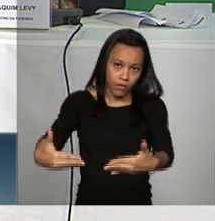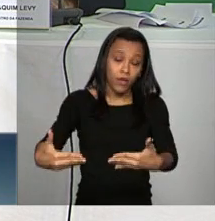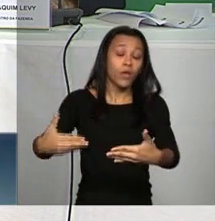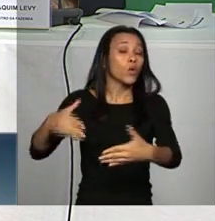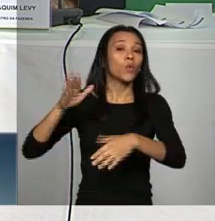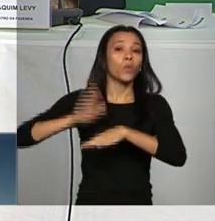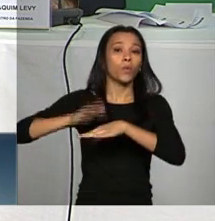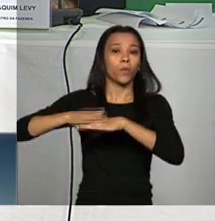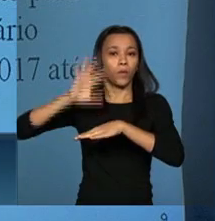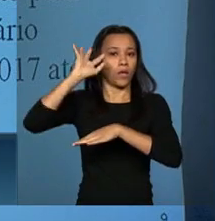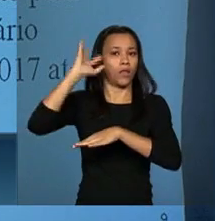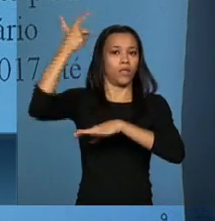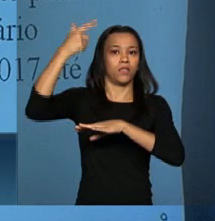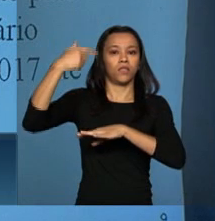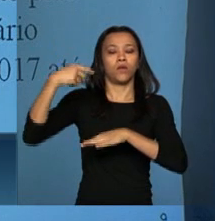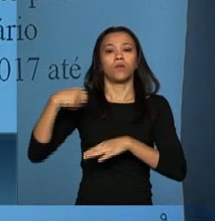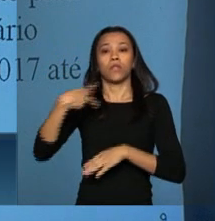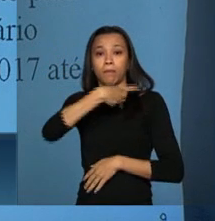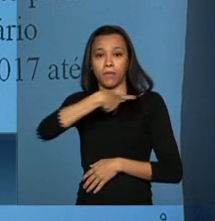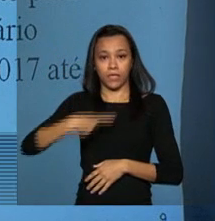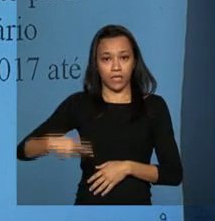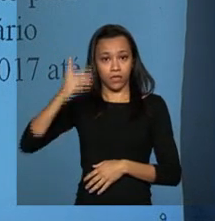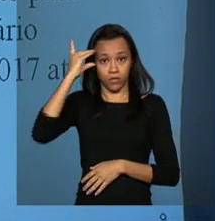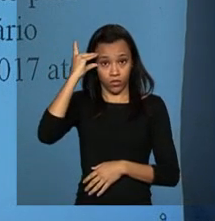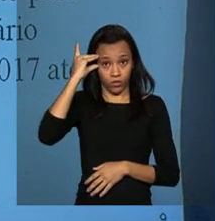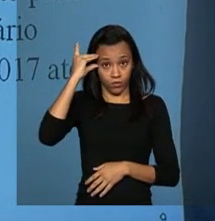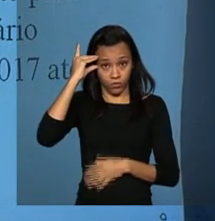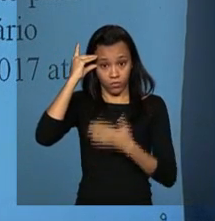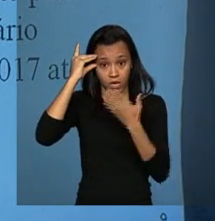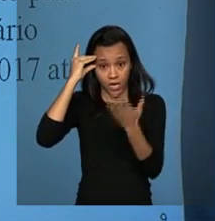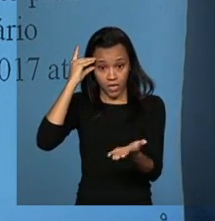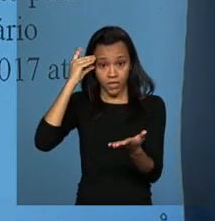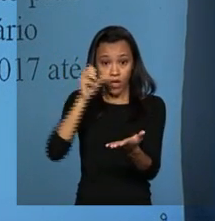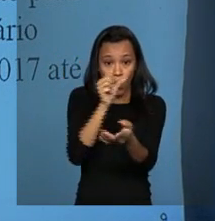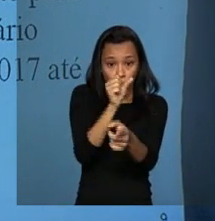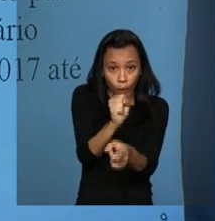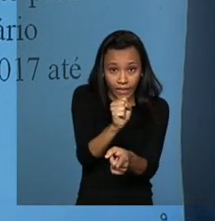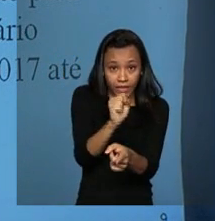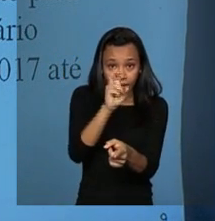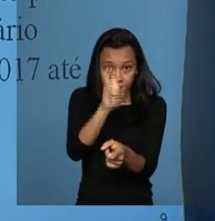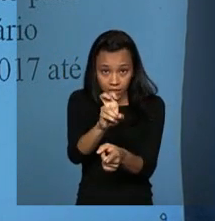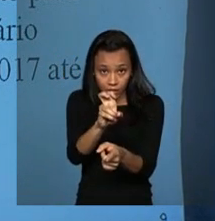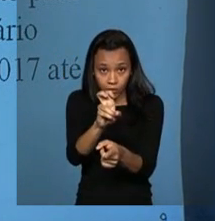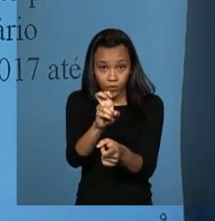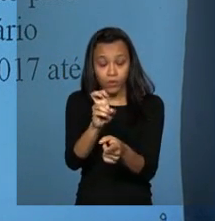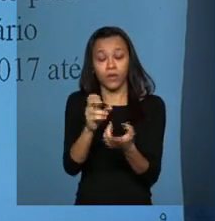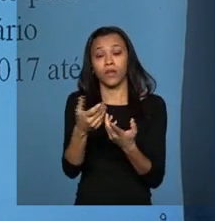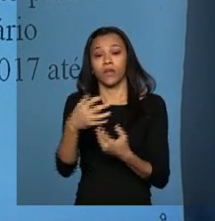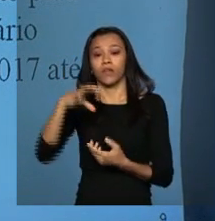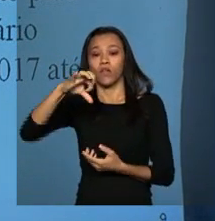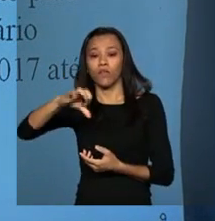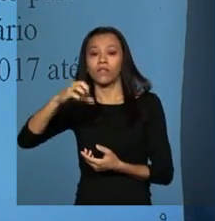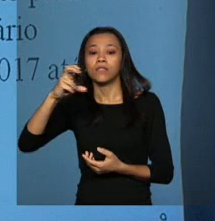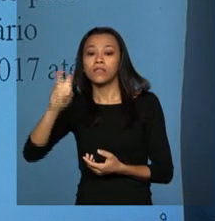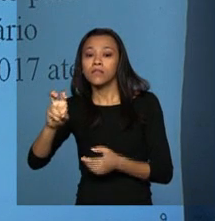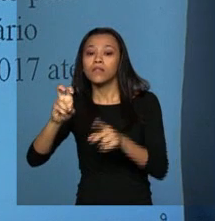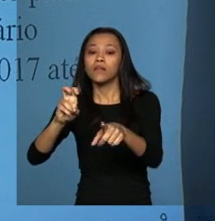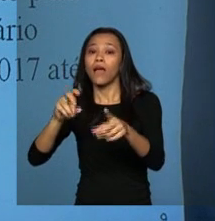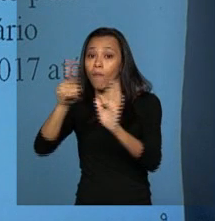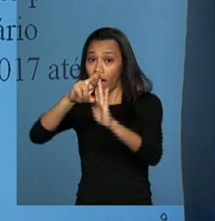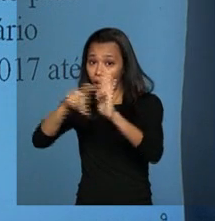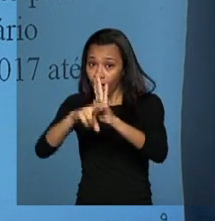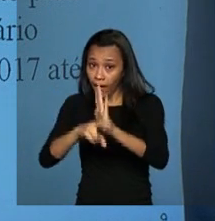presidenta Dilma. Esse 85-95, esta regra, ela virou um valor